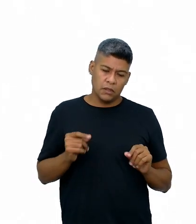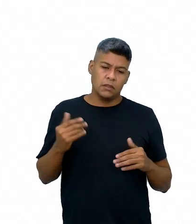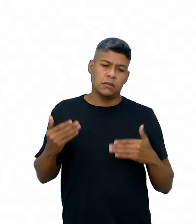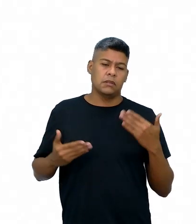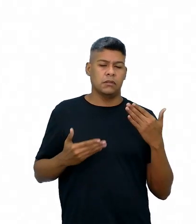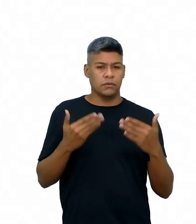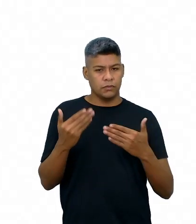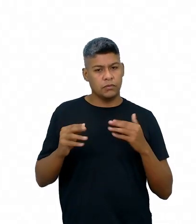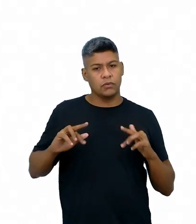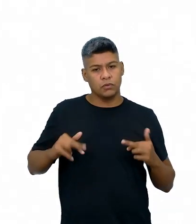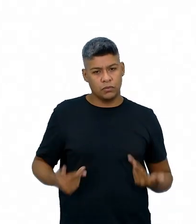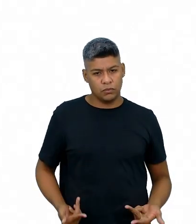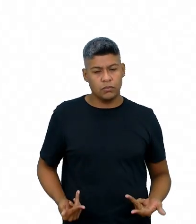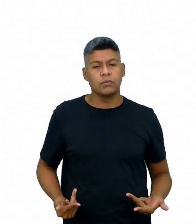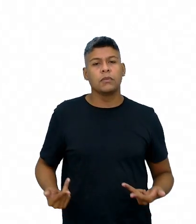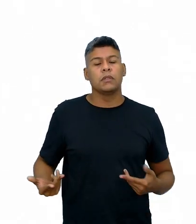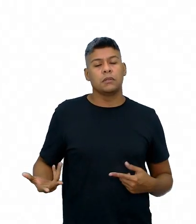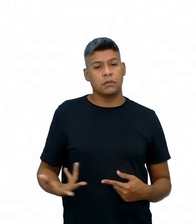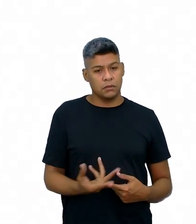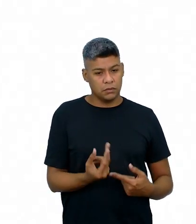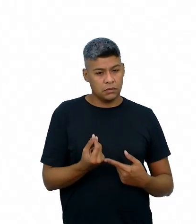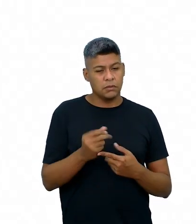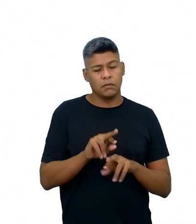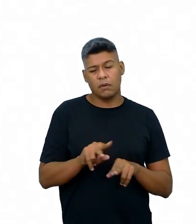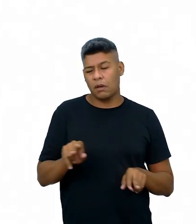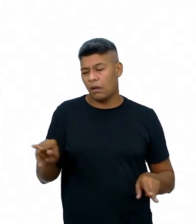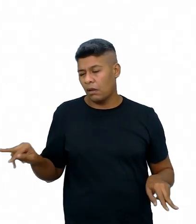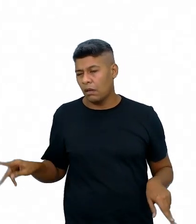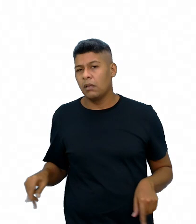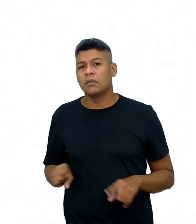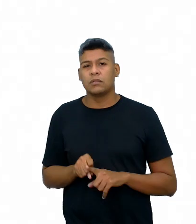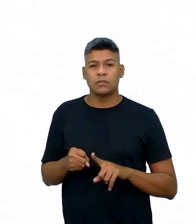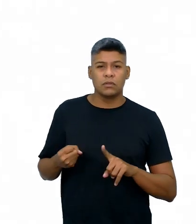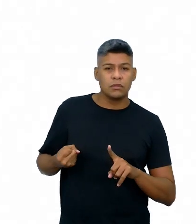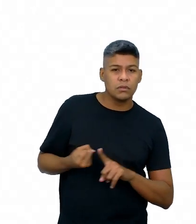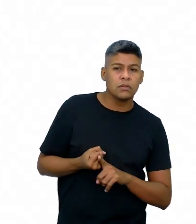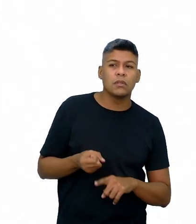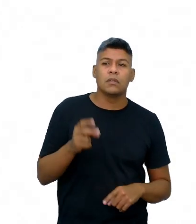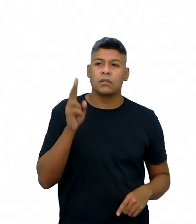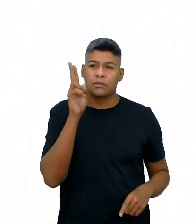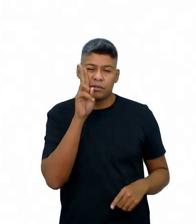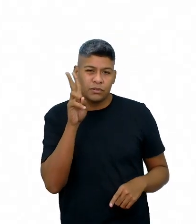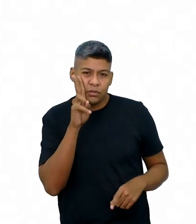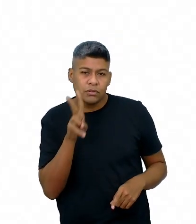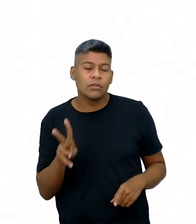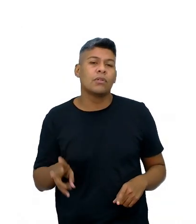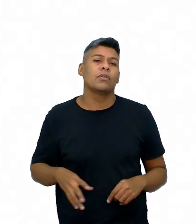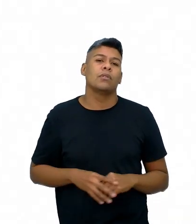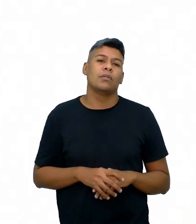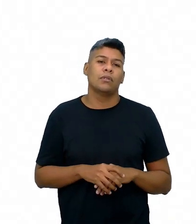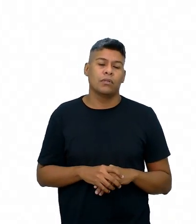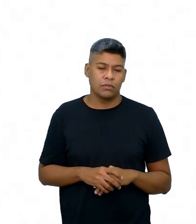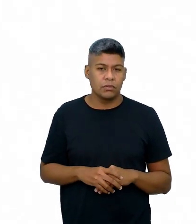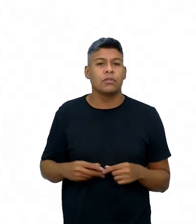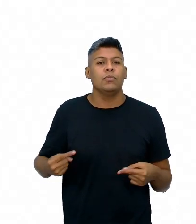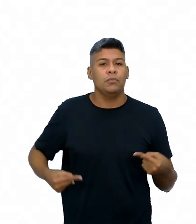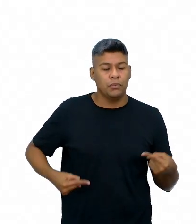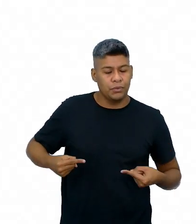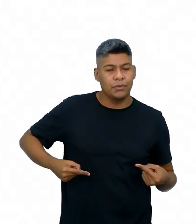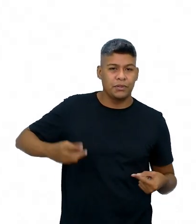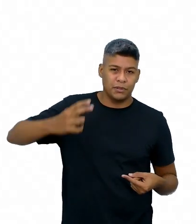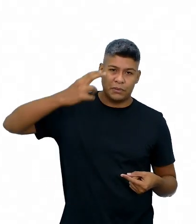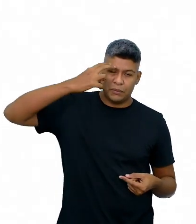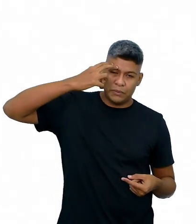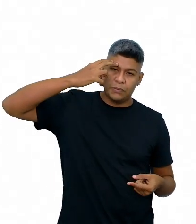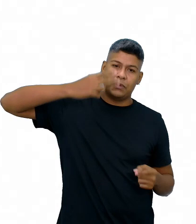desenvolvimento humano e artístico em várias diferenções, né? No social, história, histórica, política e cultural